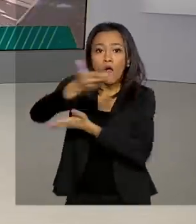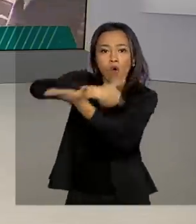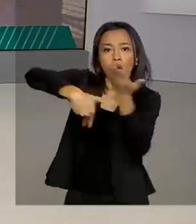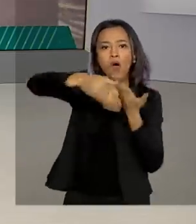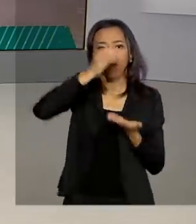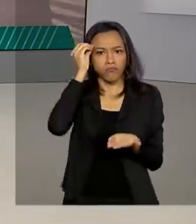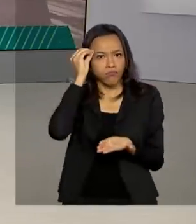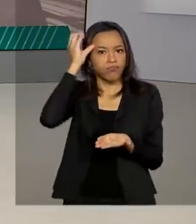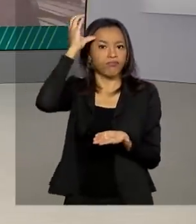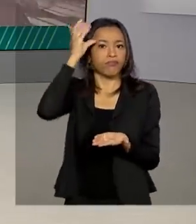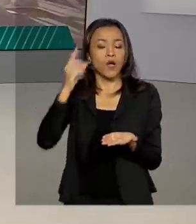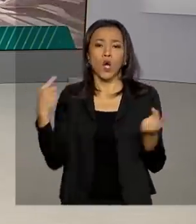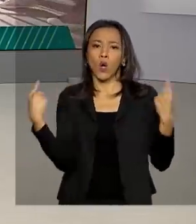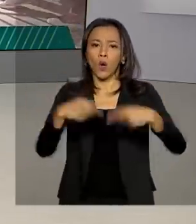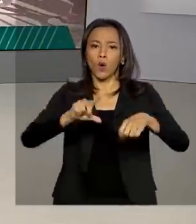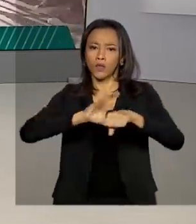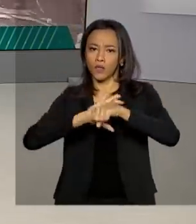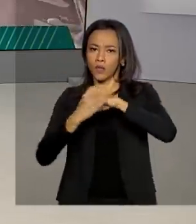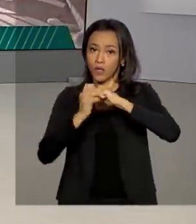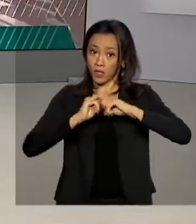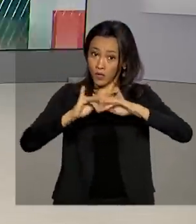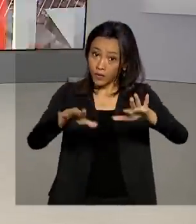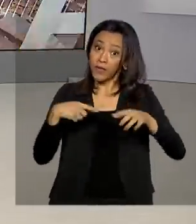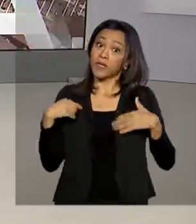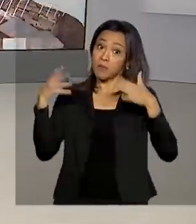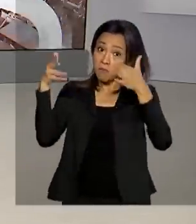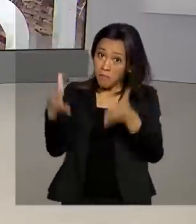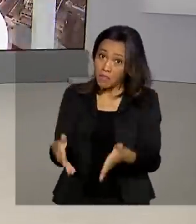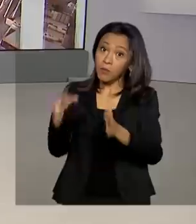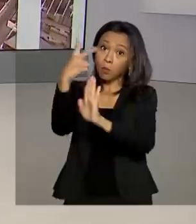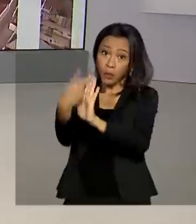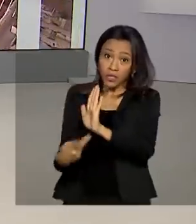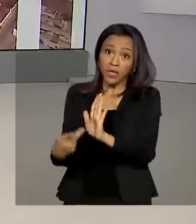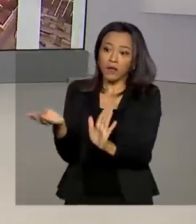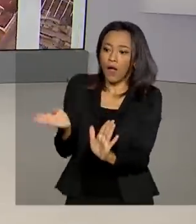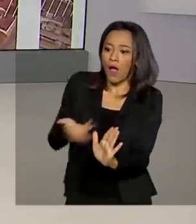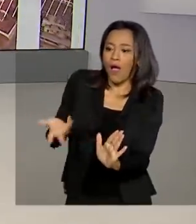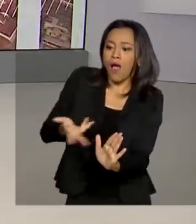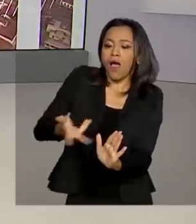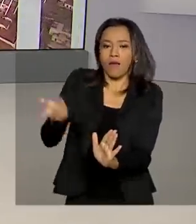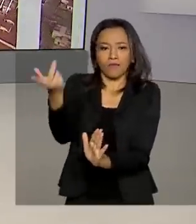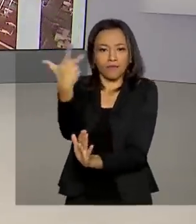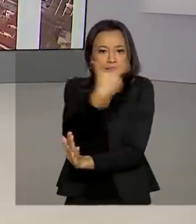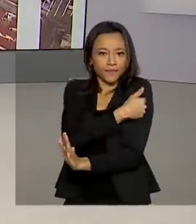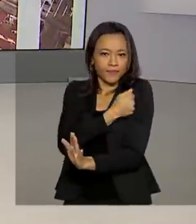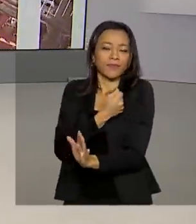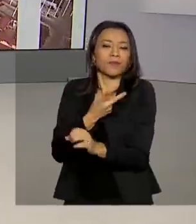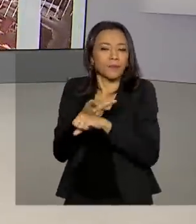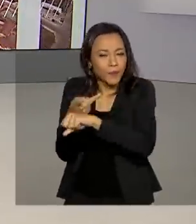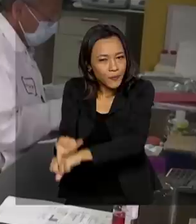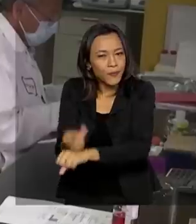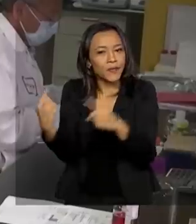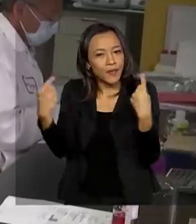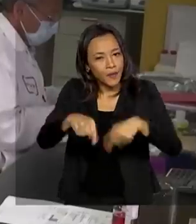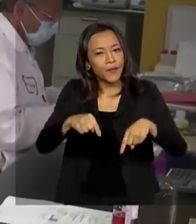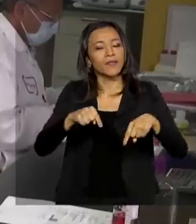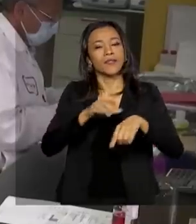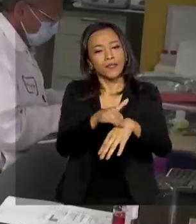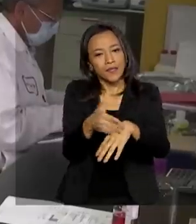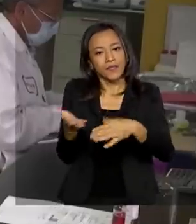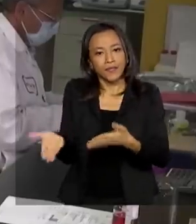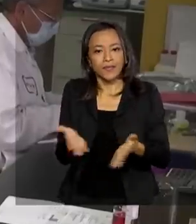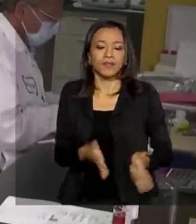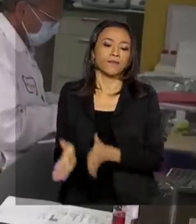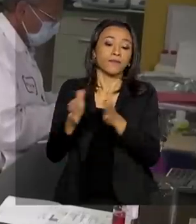anunciou a participação no projeto Acelerador de Vacina, que busca uma imunização contra a doença. Cada